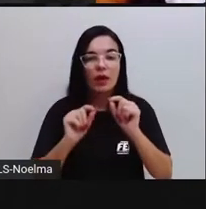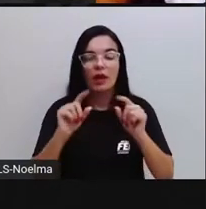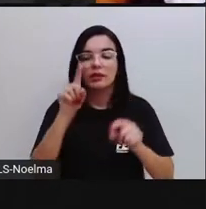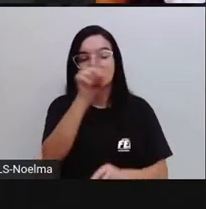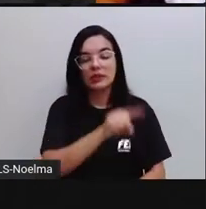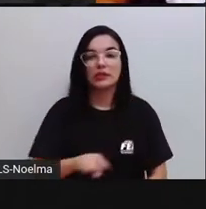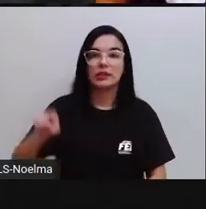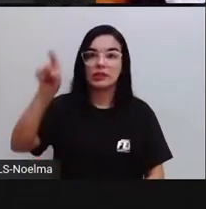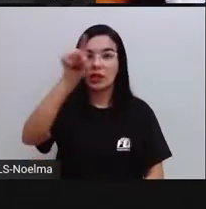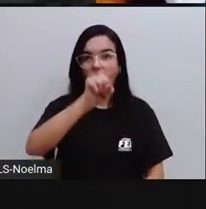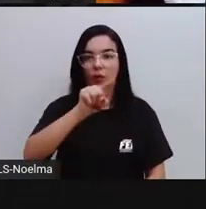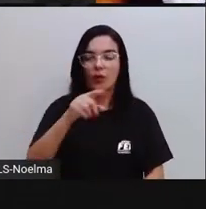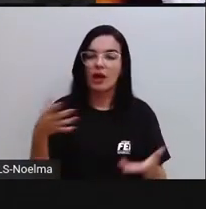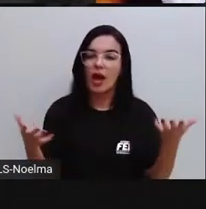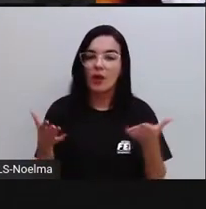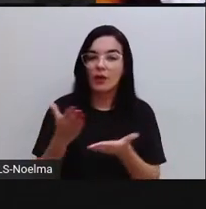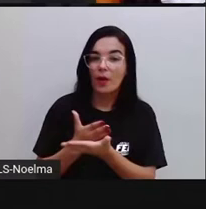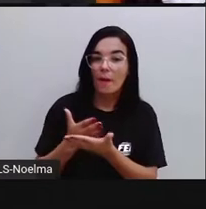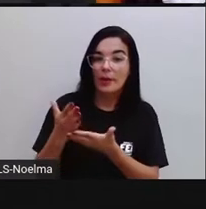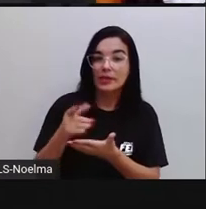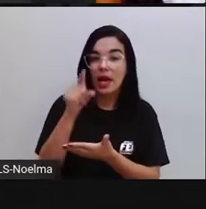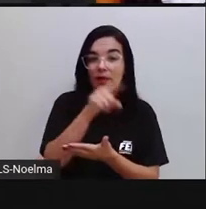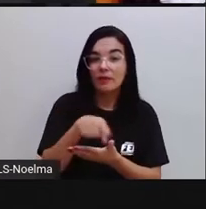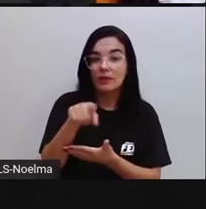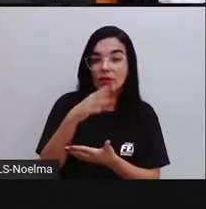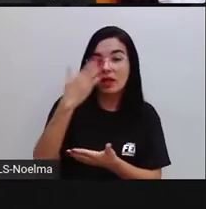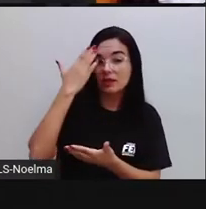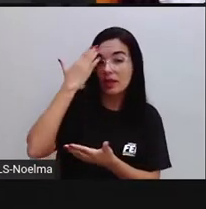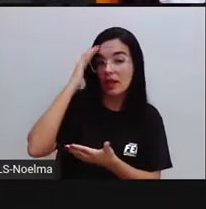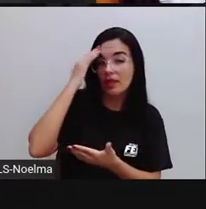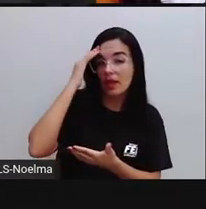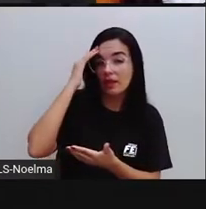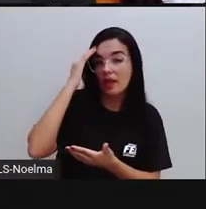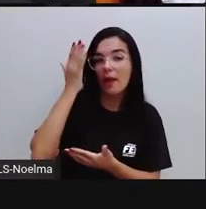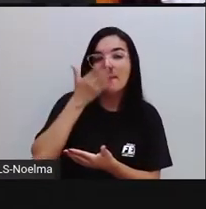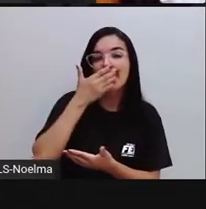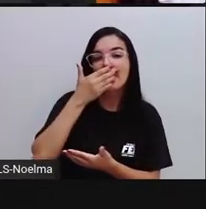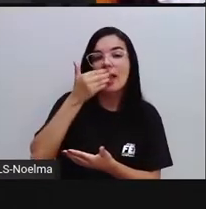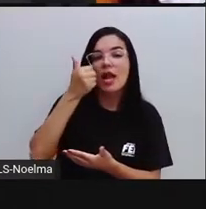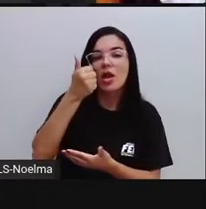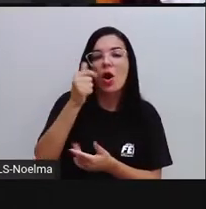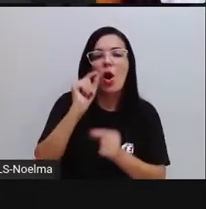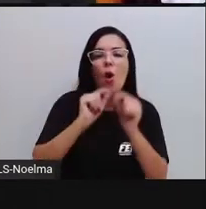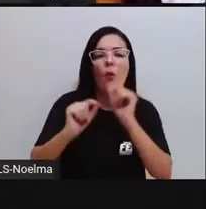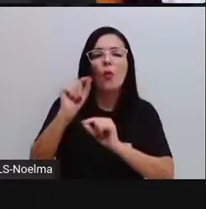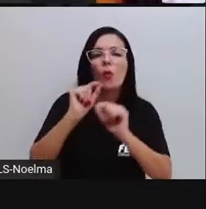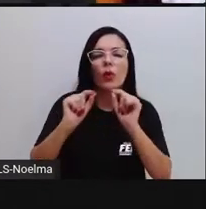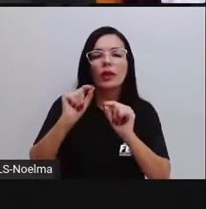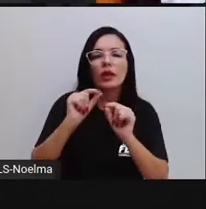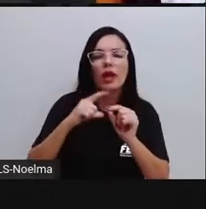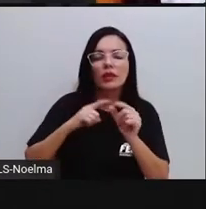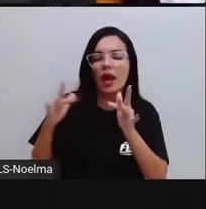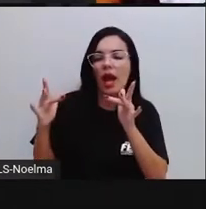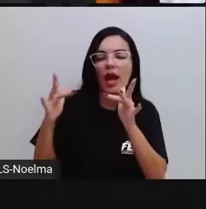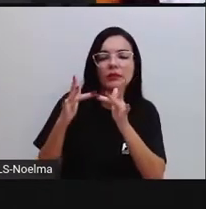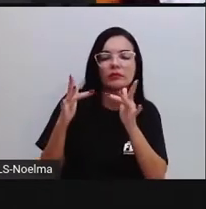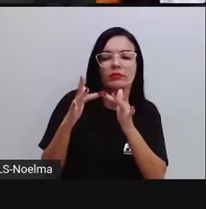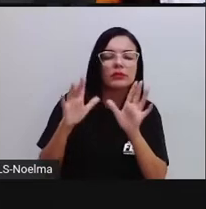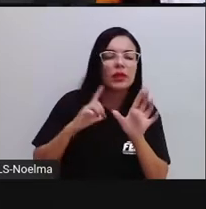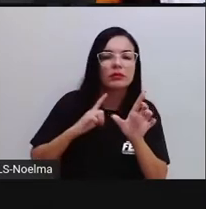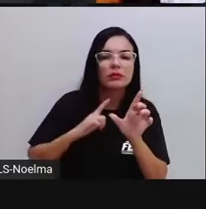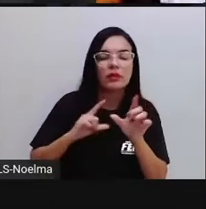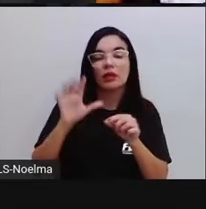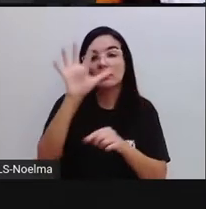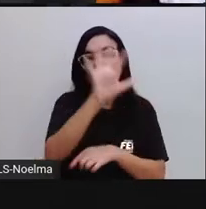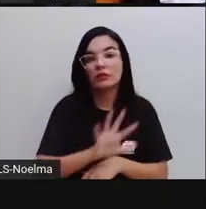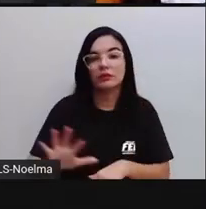gente começar, eu trouxe aqui um vídeo para vocês, né? Para a gente poder associar figuras geométricas